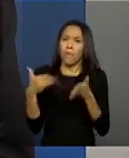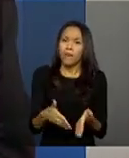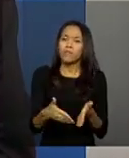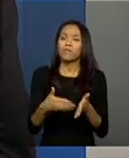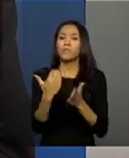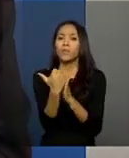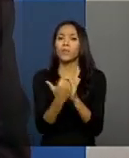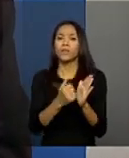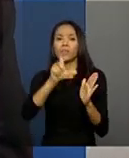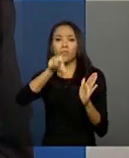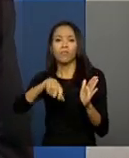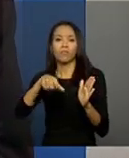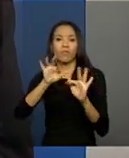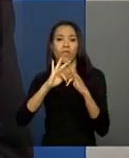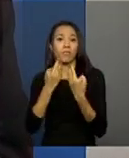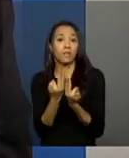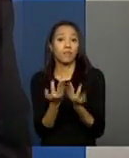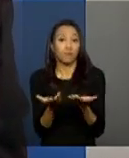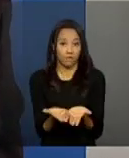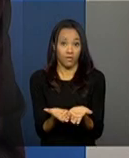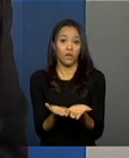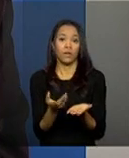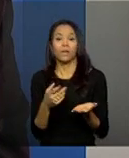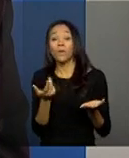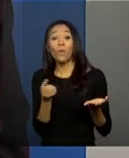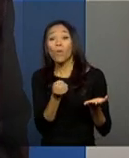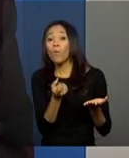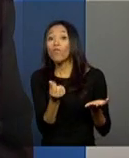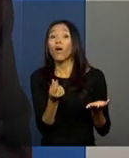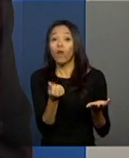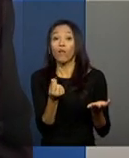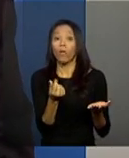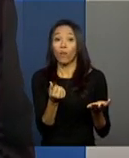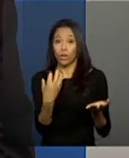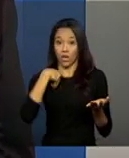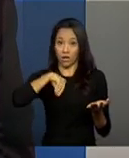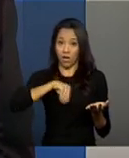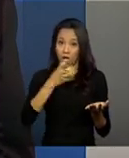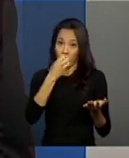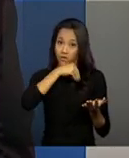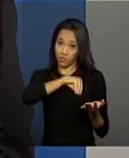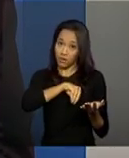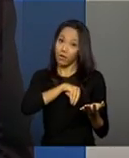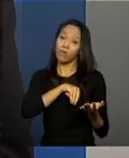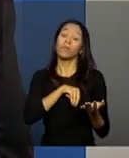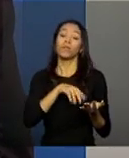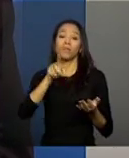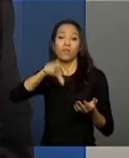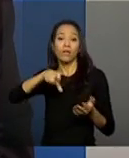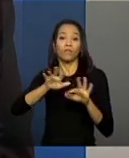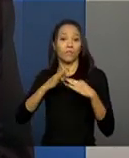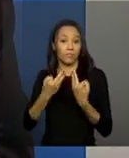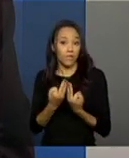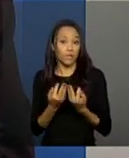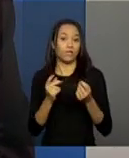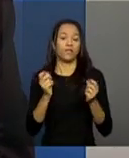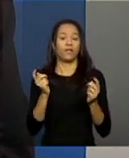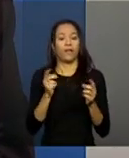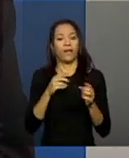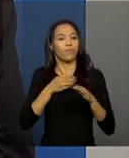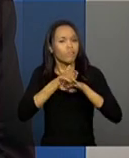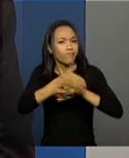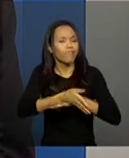qual o valor que a família percebe no Bolsa Família, dá para fazer uma consulta